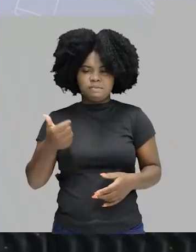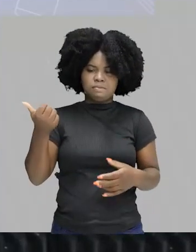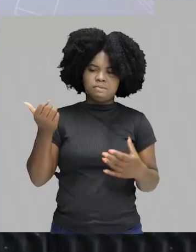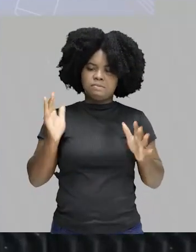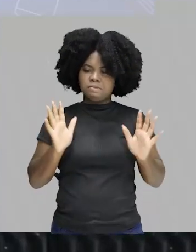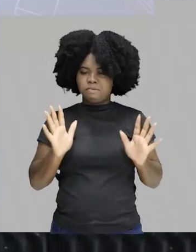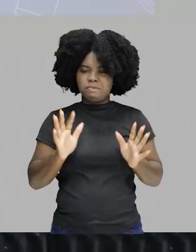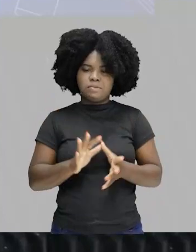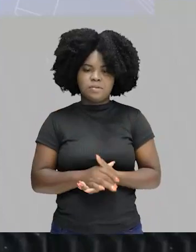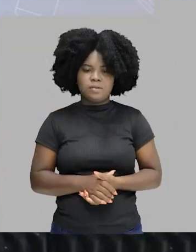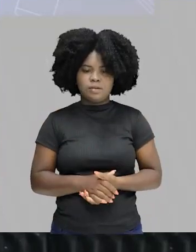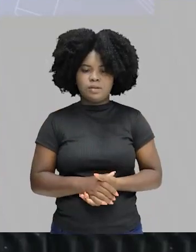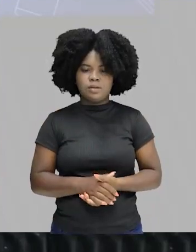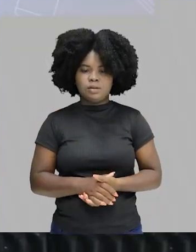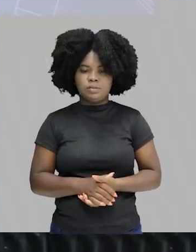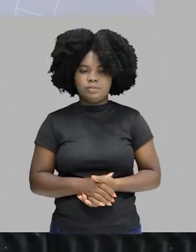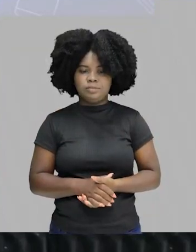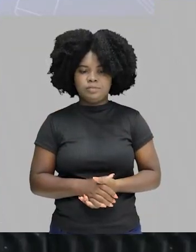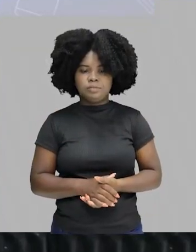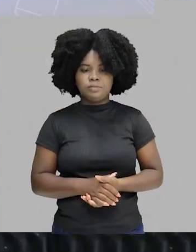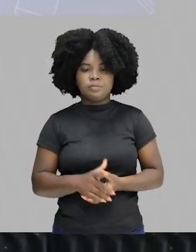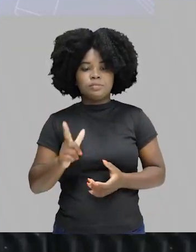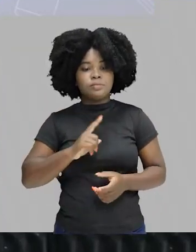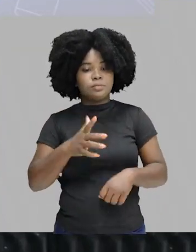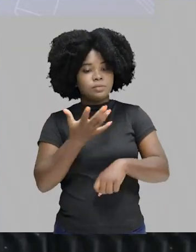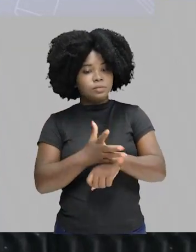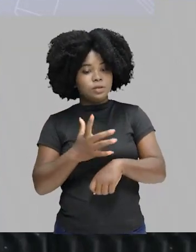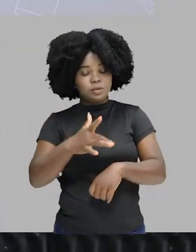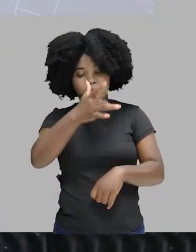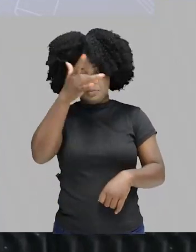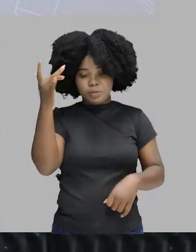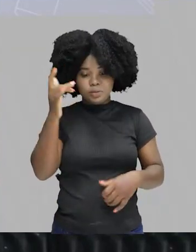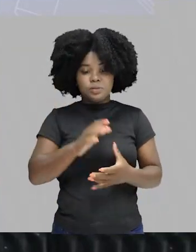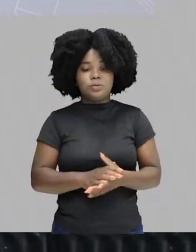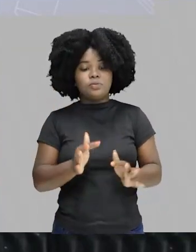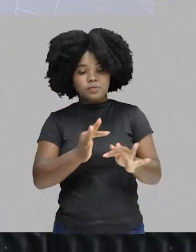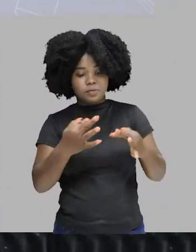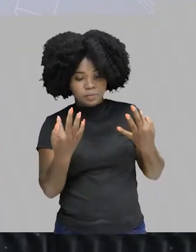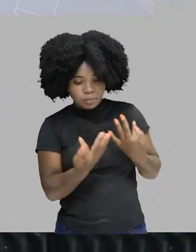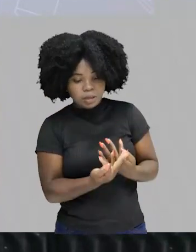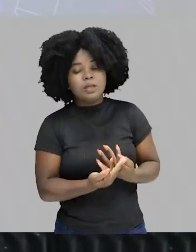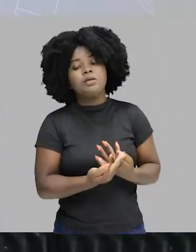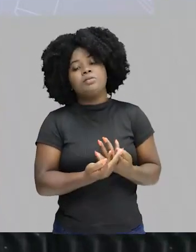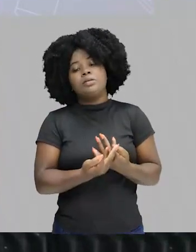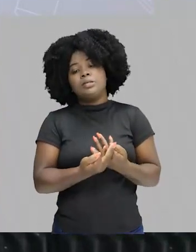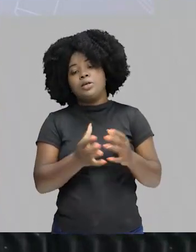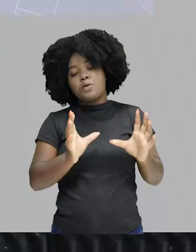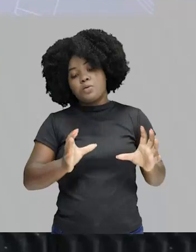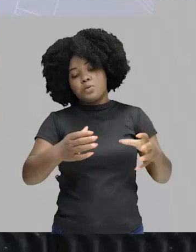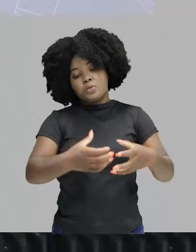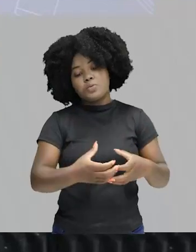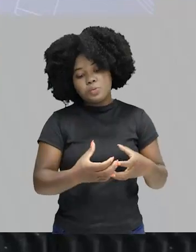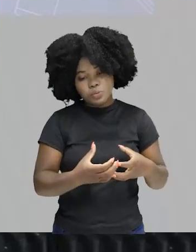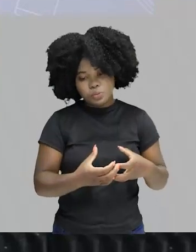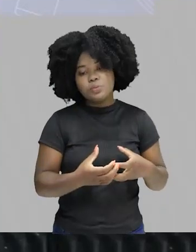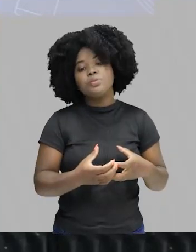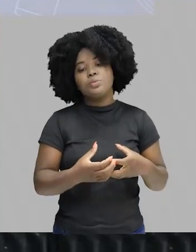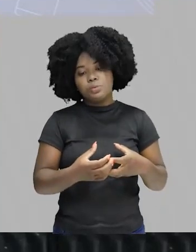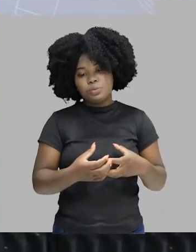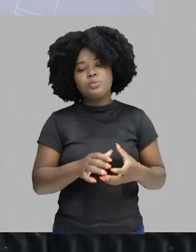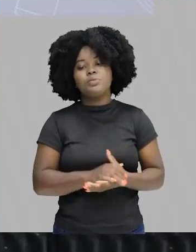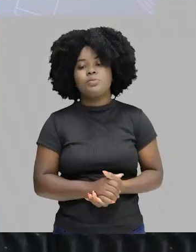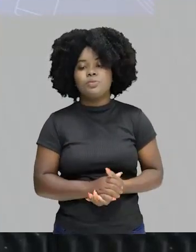necessariamente. Seria o exercício de pessoas que se beneficiam, famílias que se beneficiam, grupos que se beneficiam.